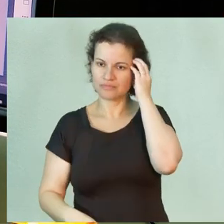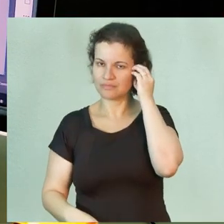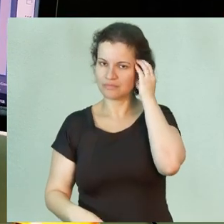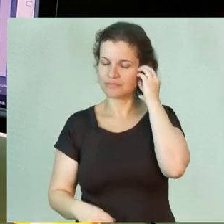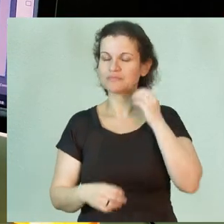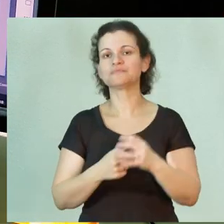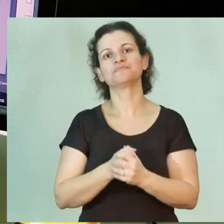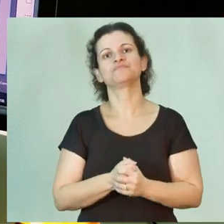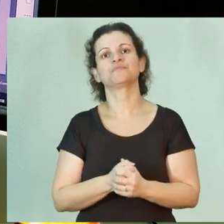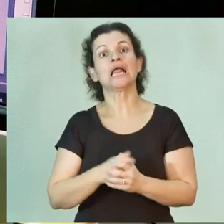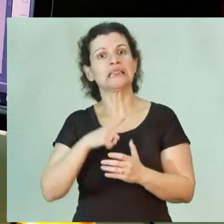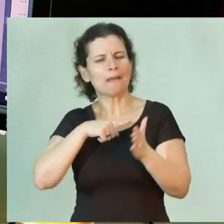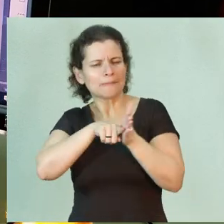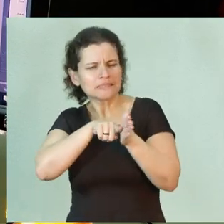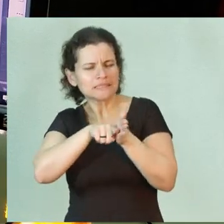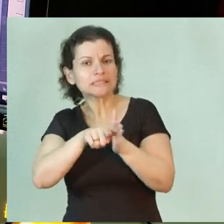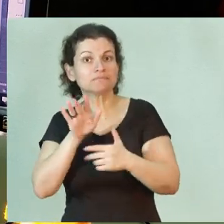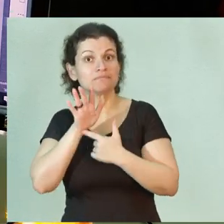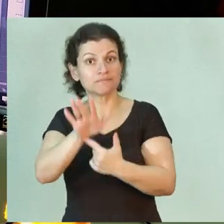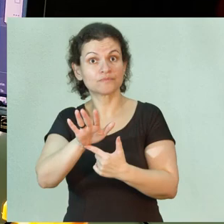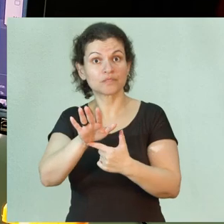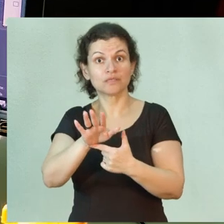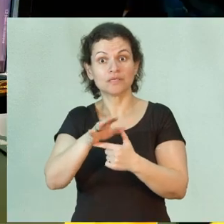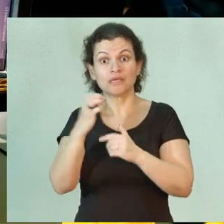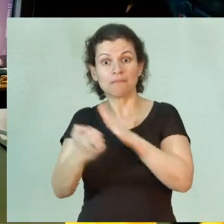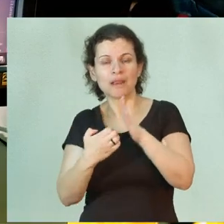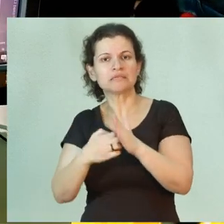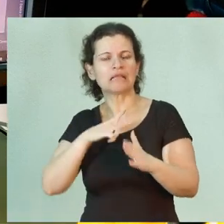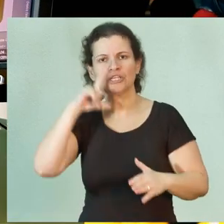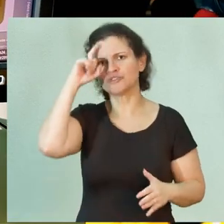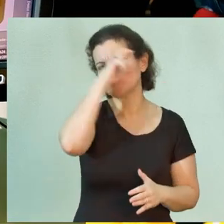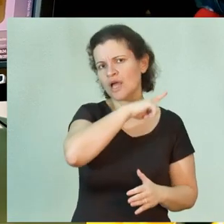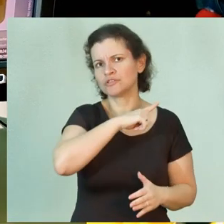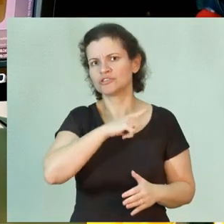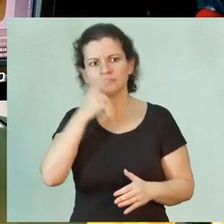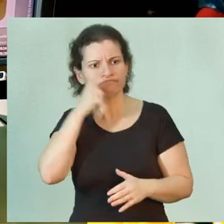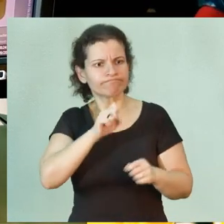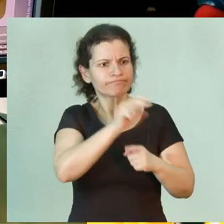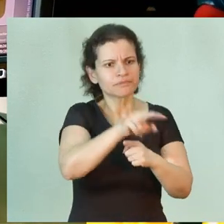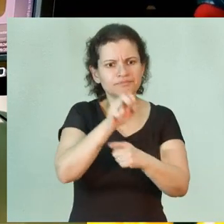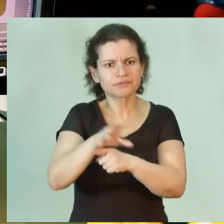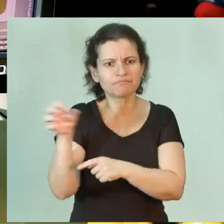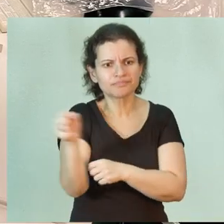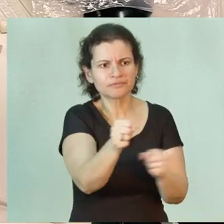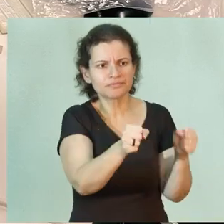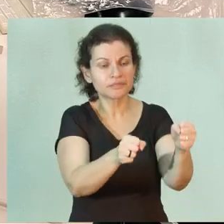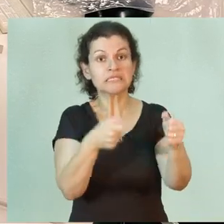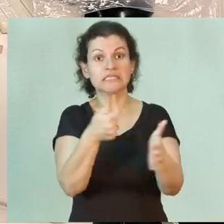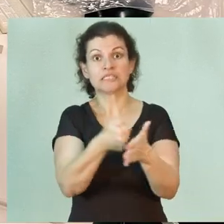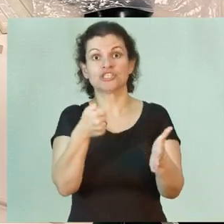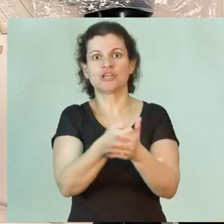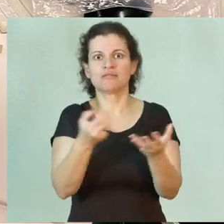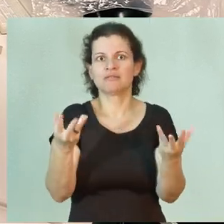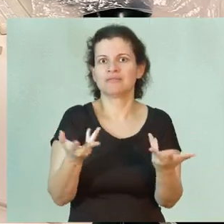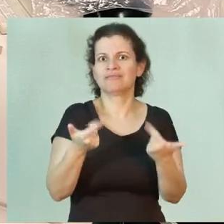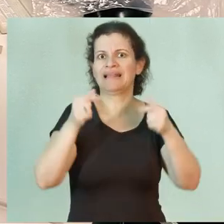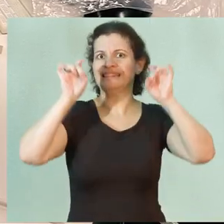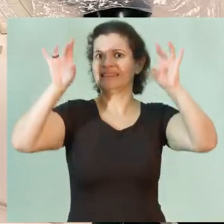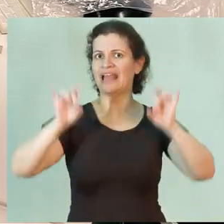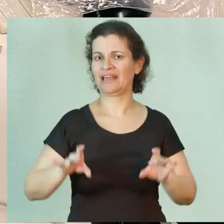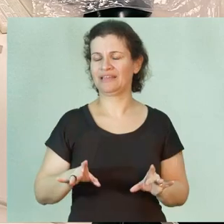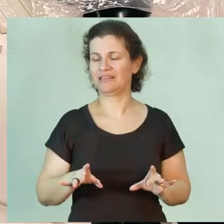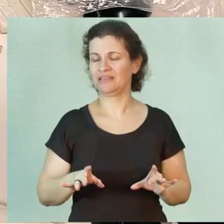Há pesquisas que indicam que as empresas hoje têm dificuldade de preencher vagas que exigem habilidades técnicas.